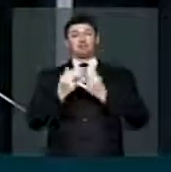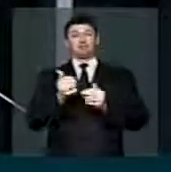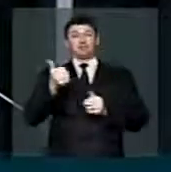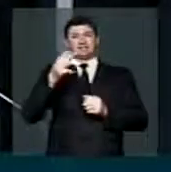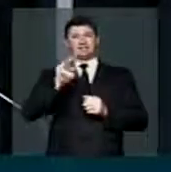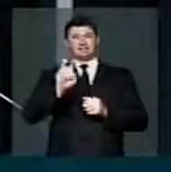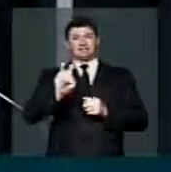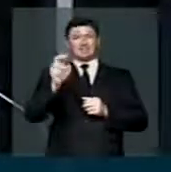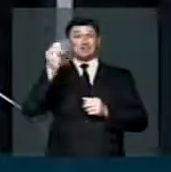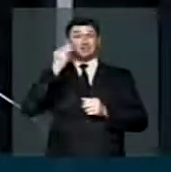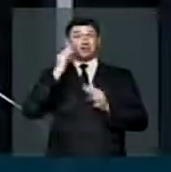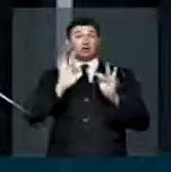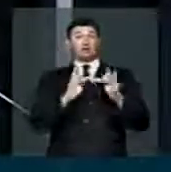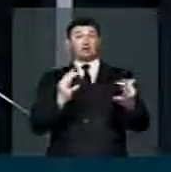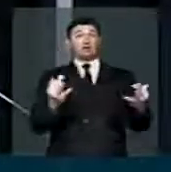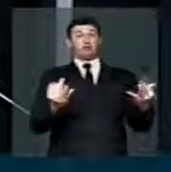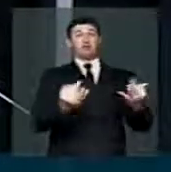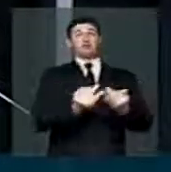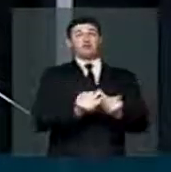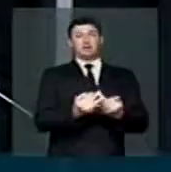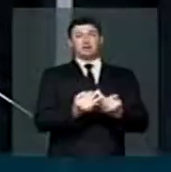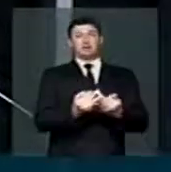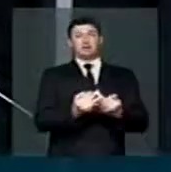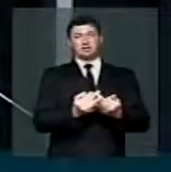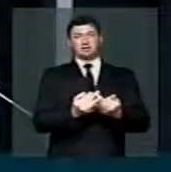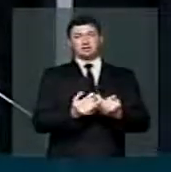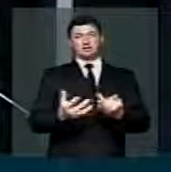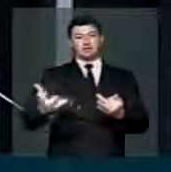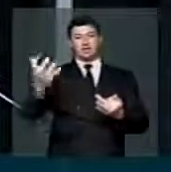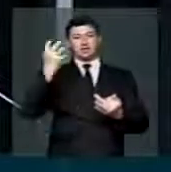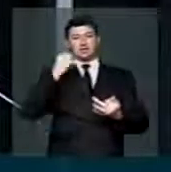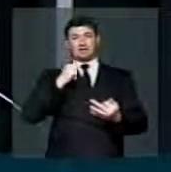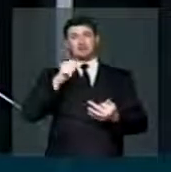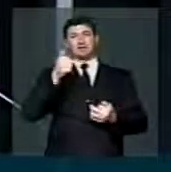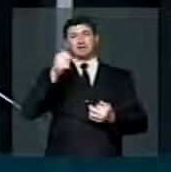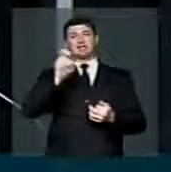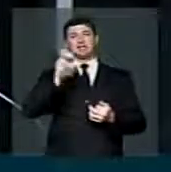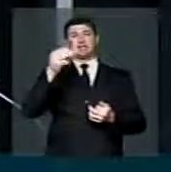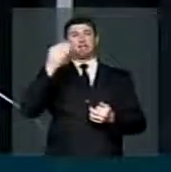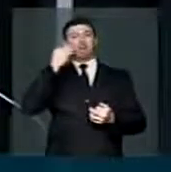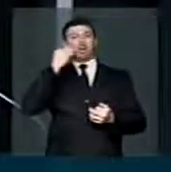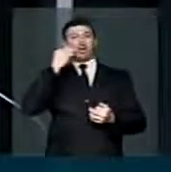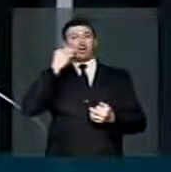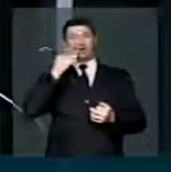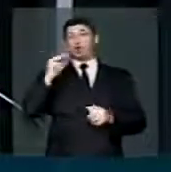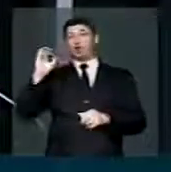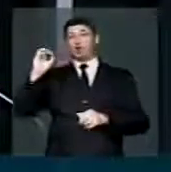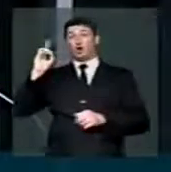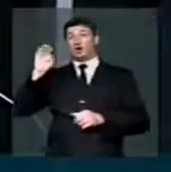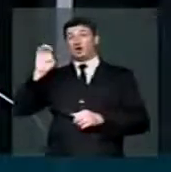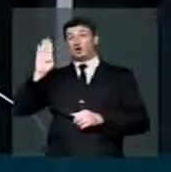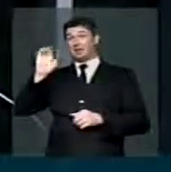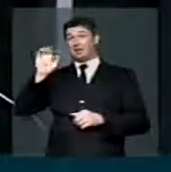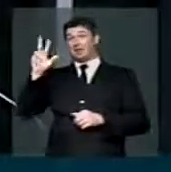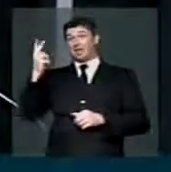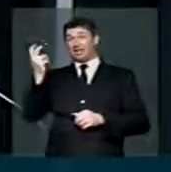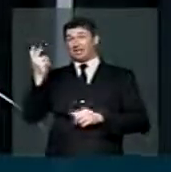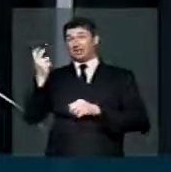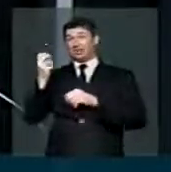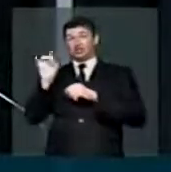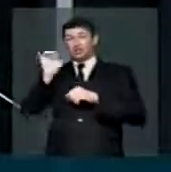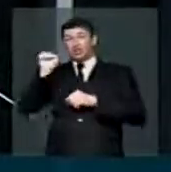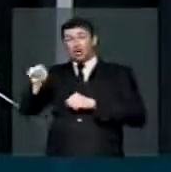15 milhões de brasileiros, 15 milhões de famílias, recebem 15 bilhões. A Odebrecht, sozinha,